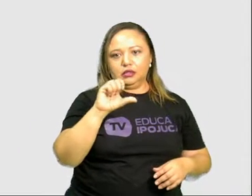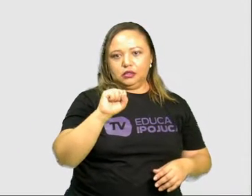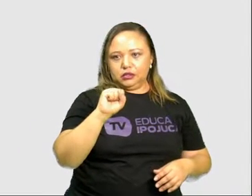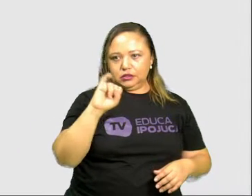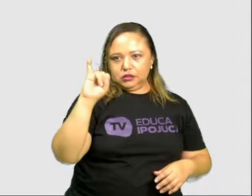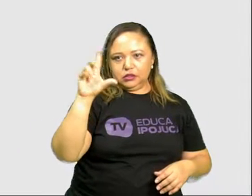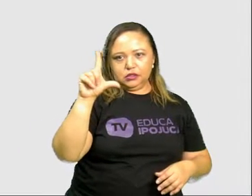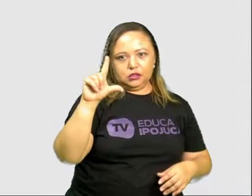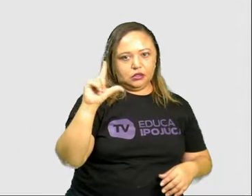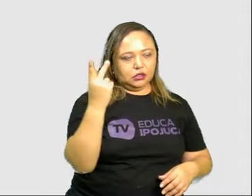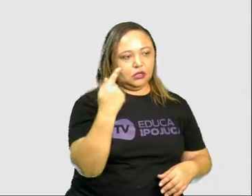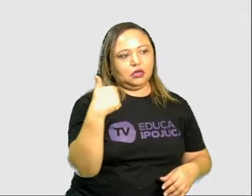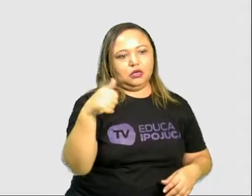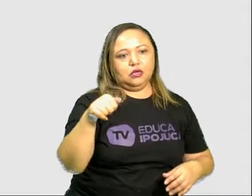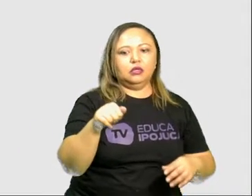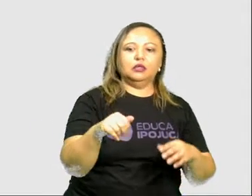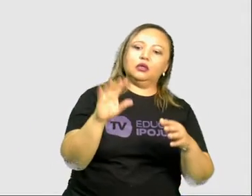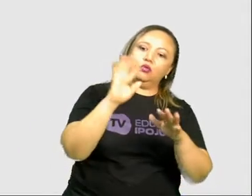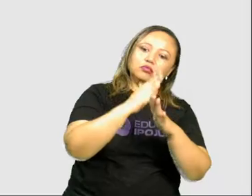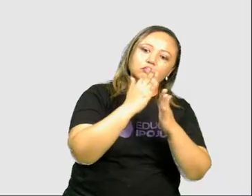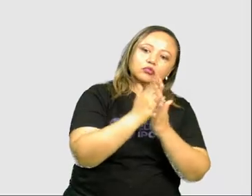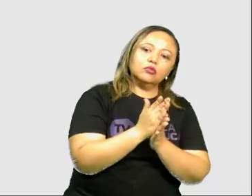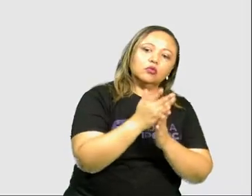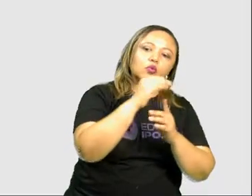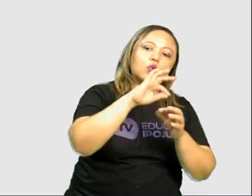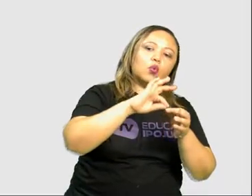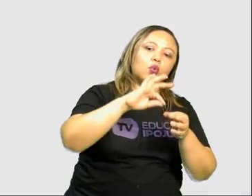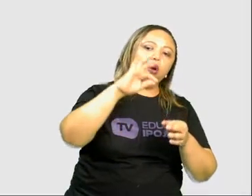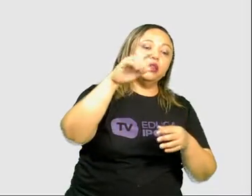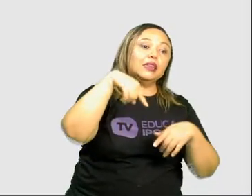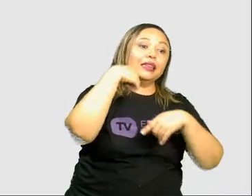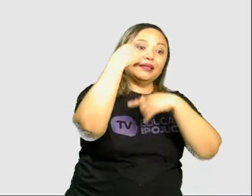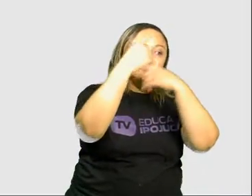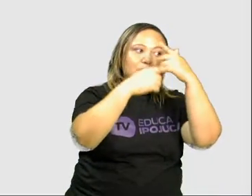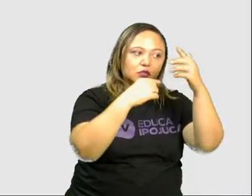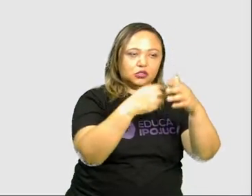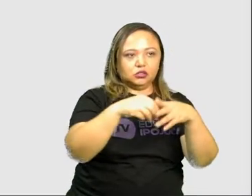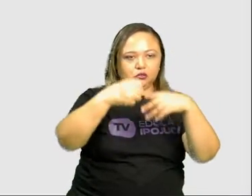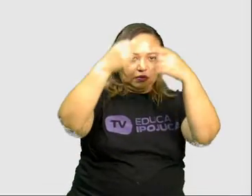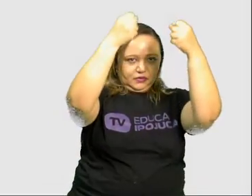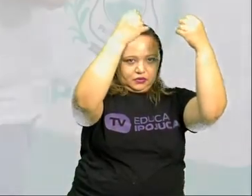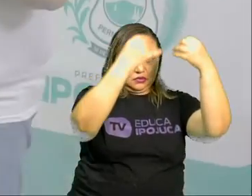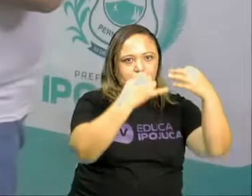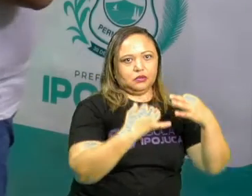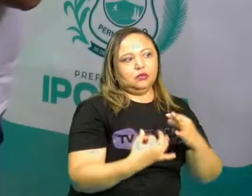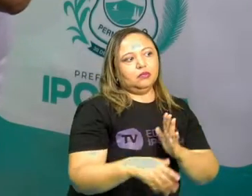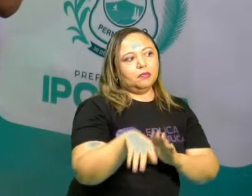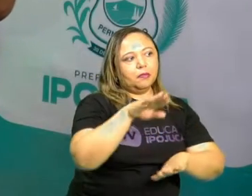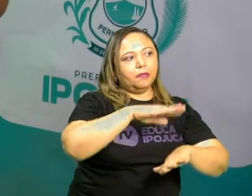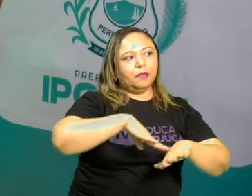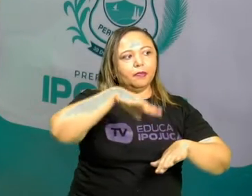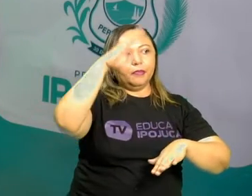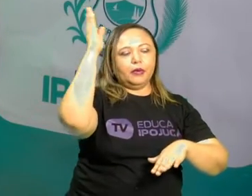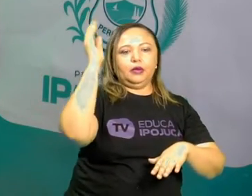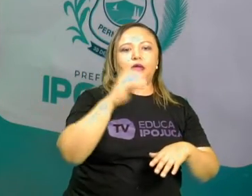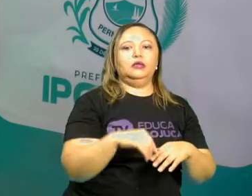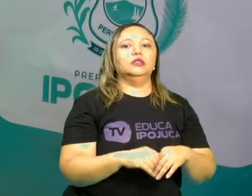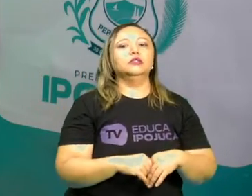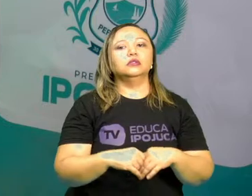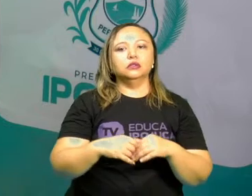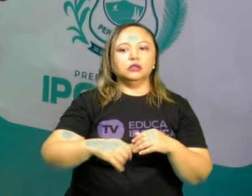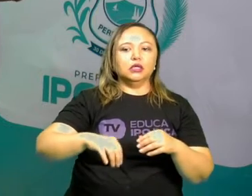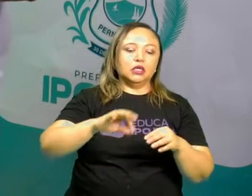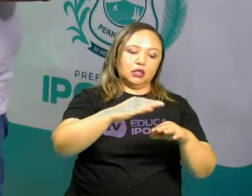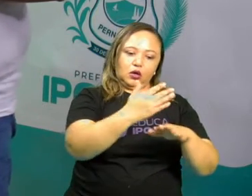dividida em capitanias hereditárias, que isso aí é um assunto que a gente vai ver posteriormente. Certo? E a parte esquerda da